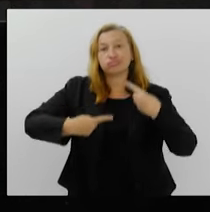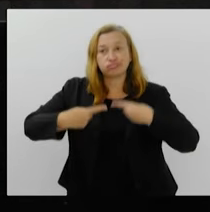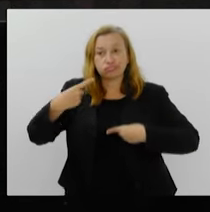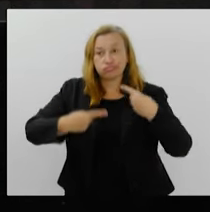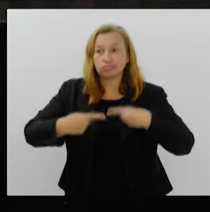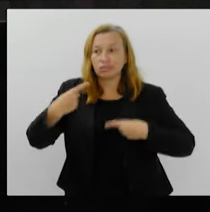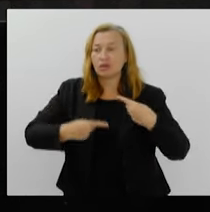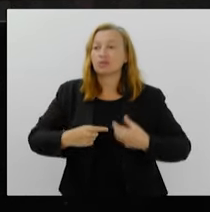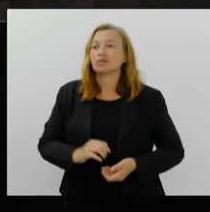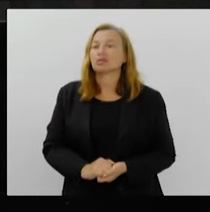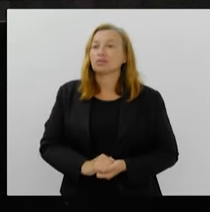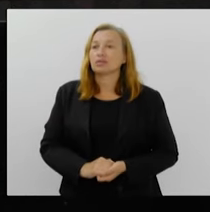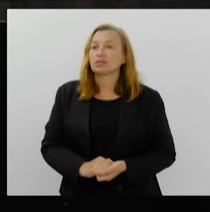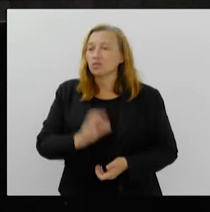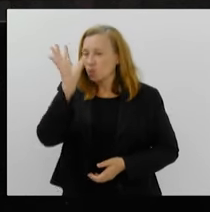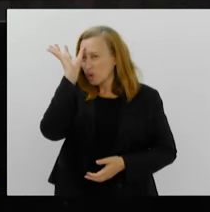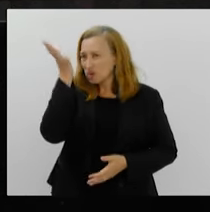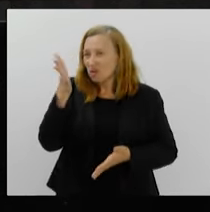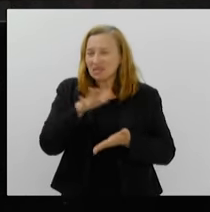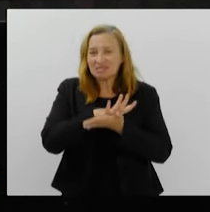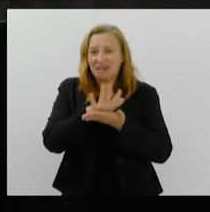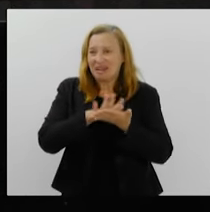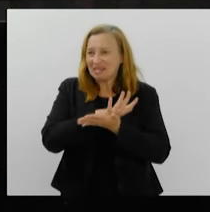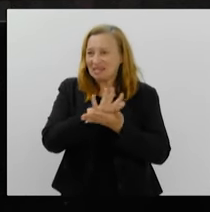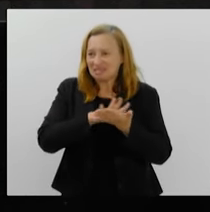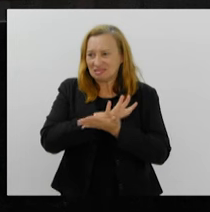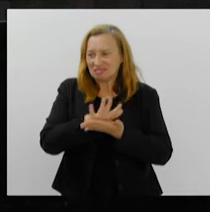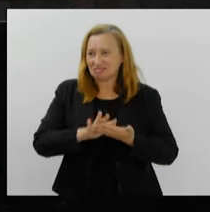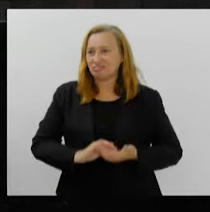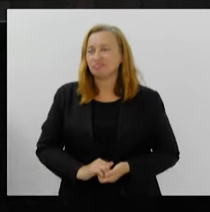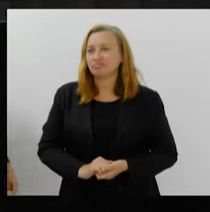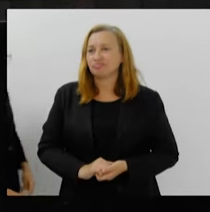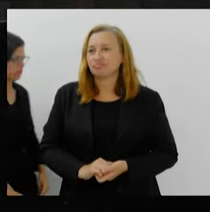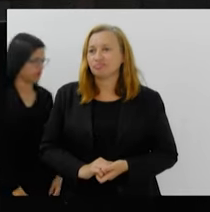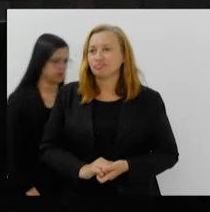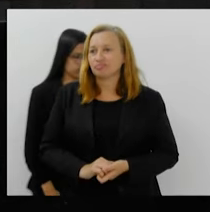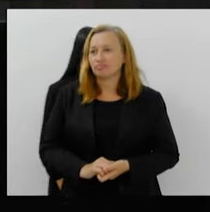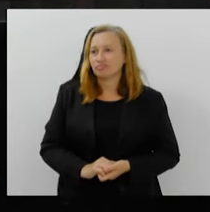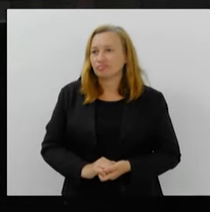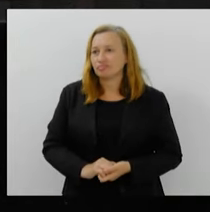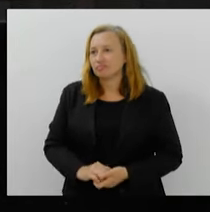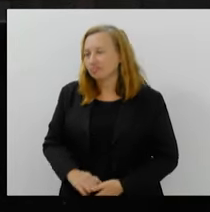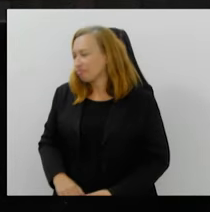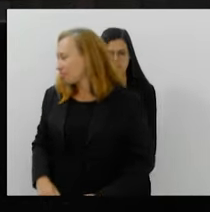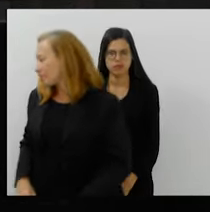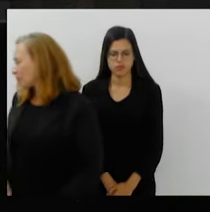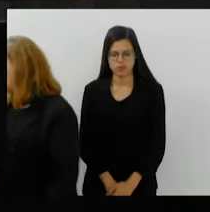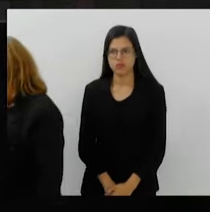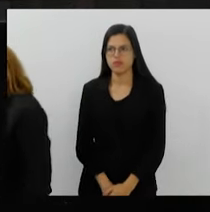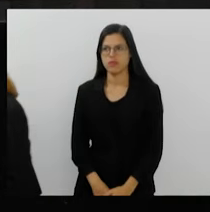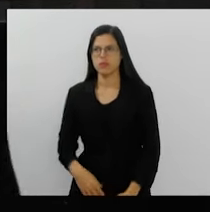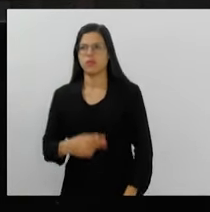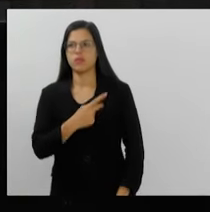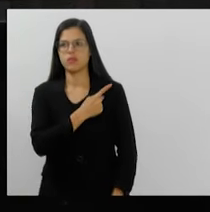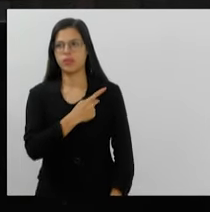e não se resolve a questão central. Senhor presidente,